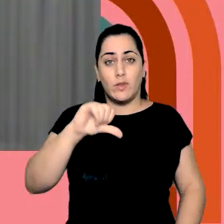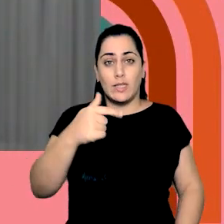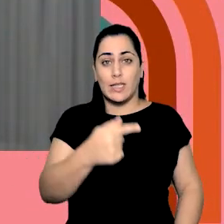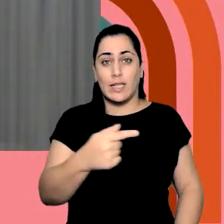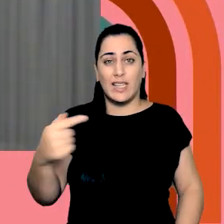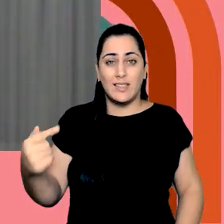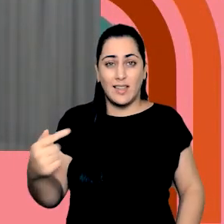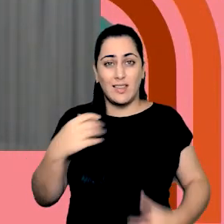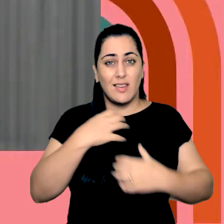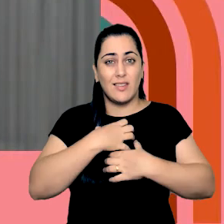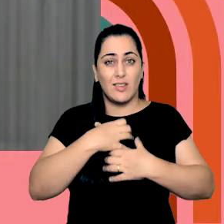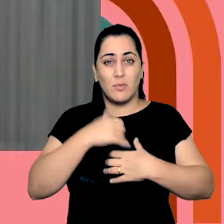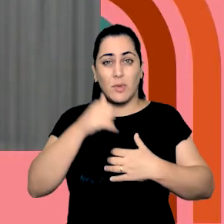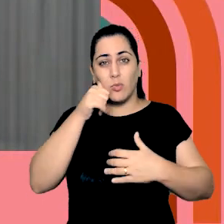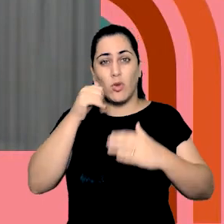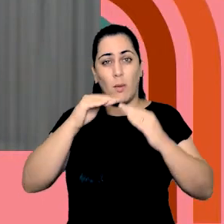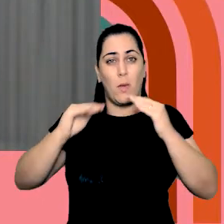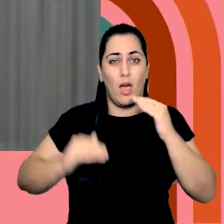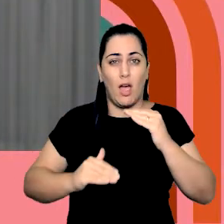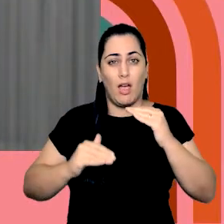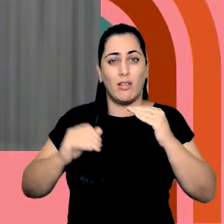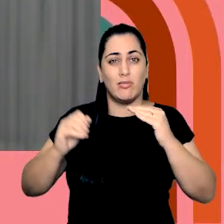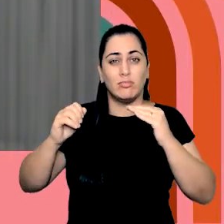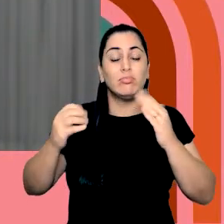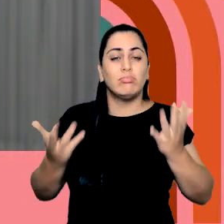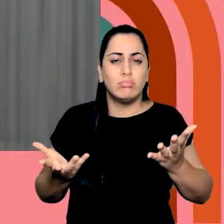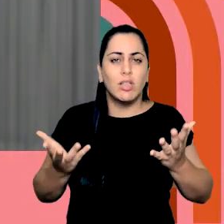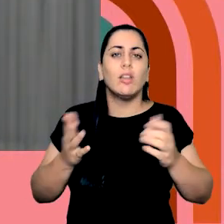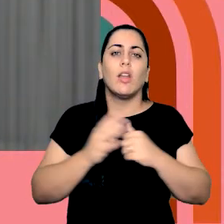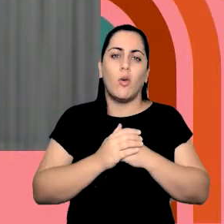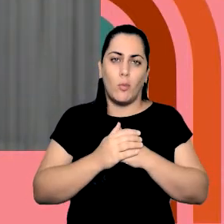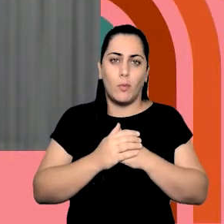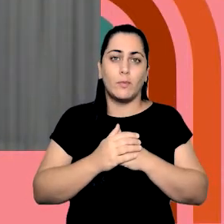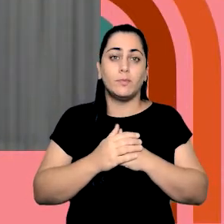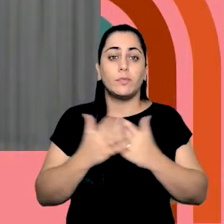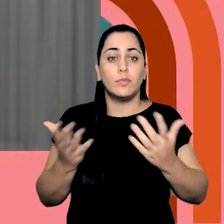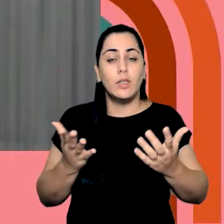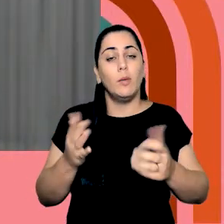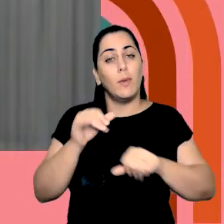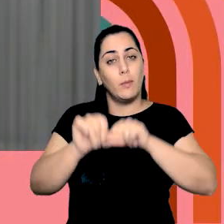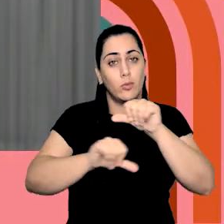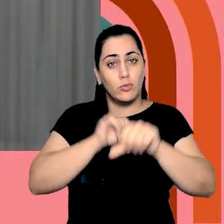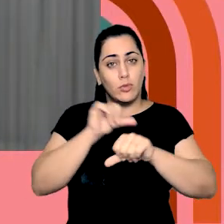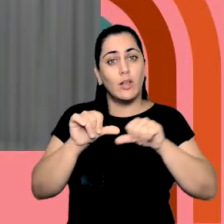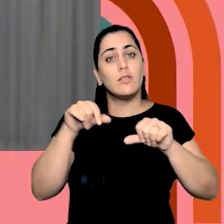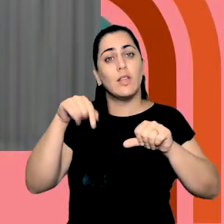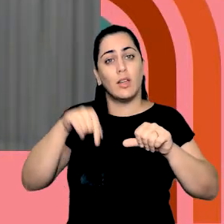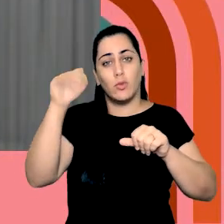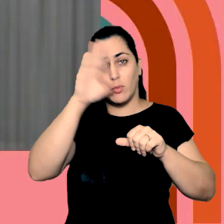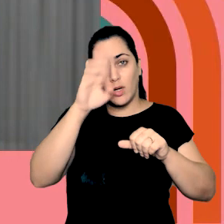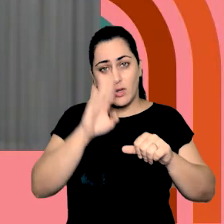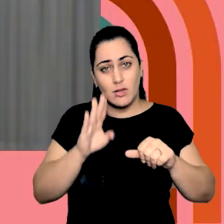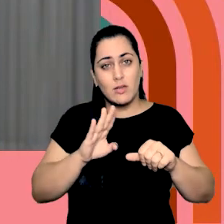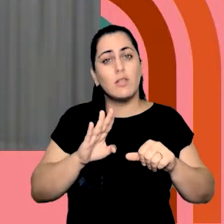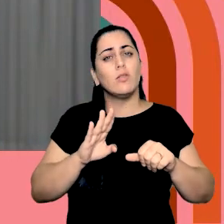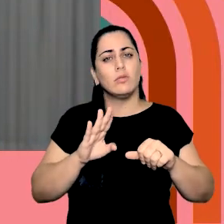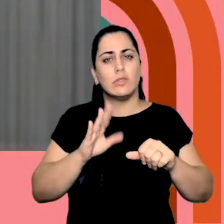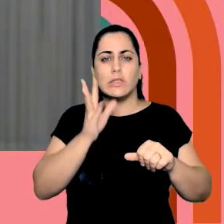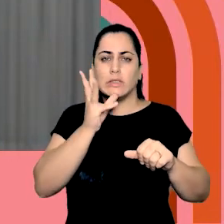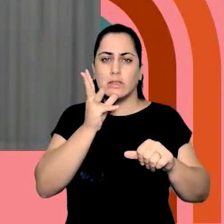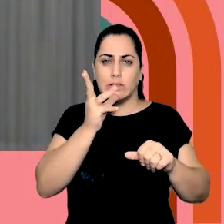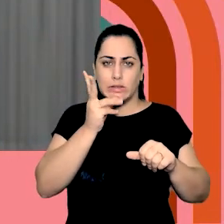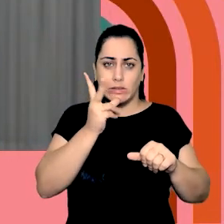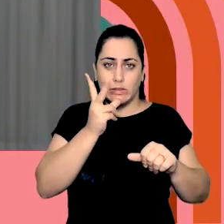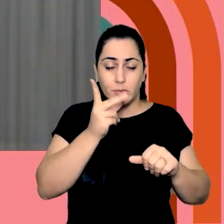uma cidadania de segundo escalão para as mulheres foi uma realidade no Brasil por muito tempo. Então, as